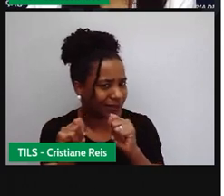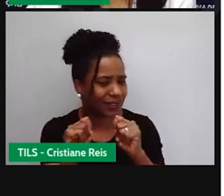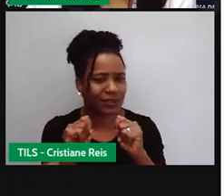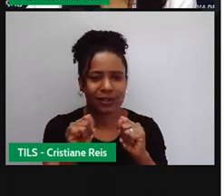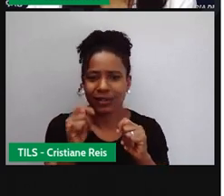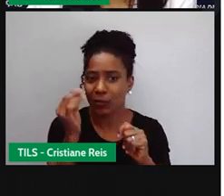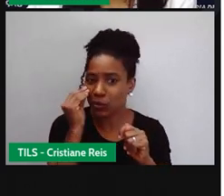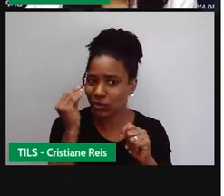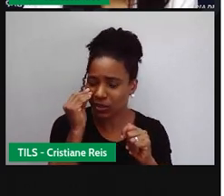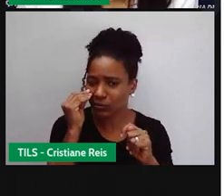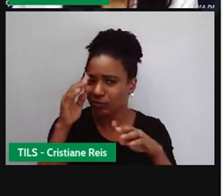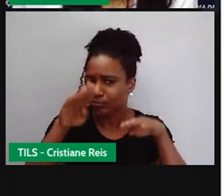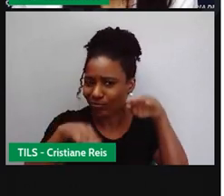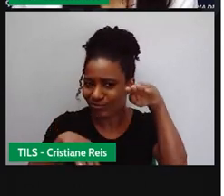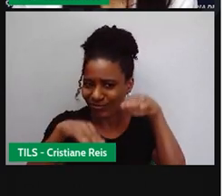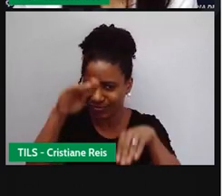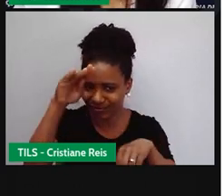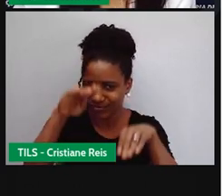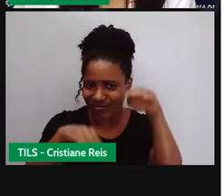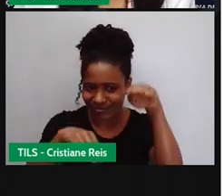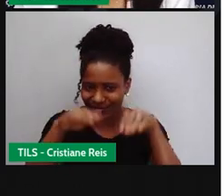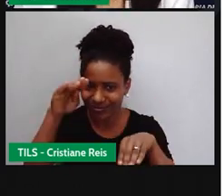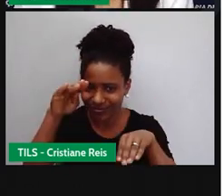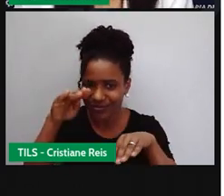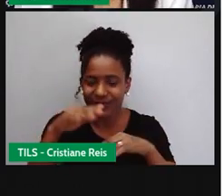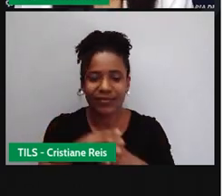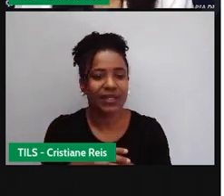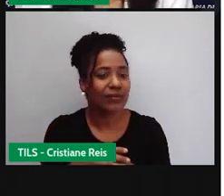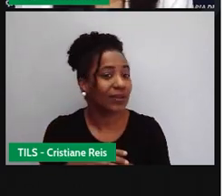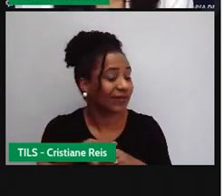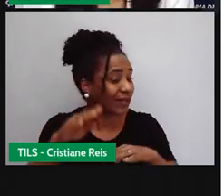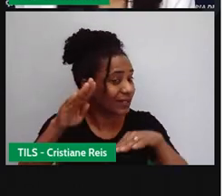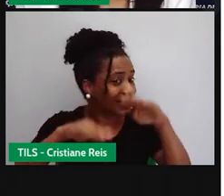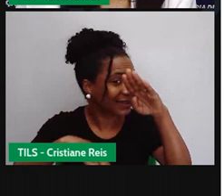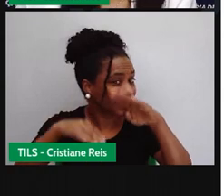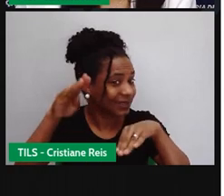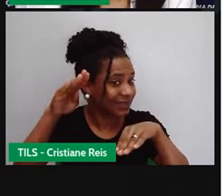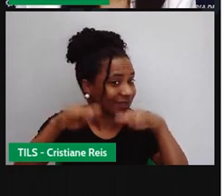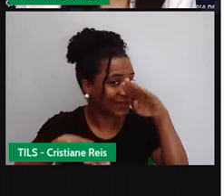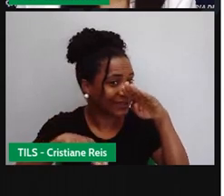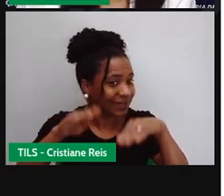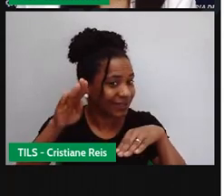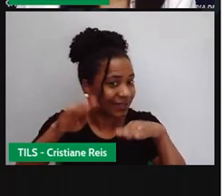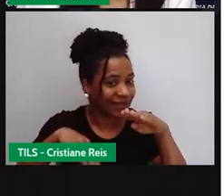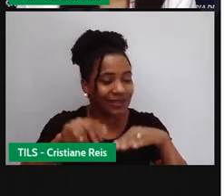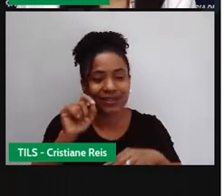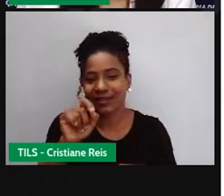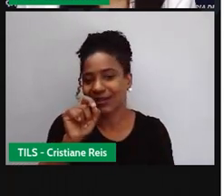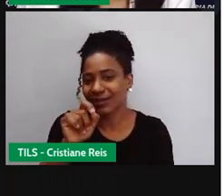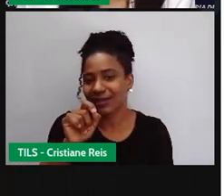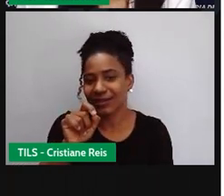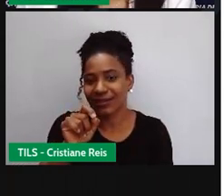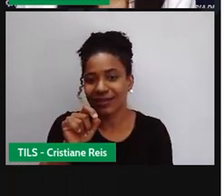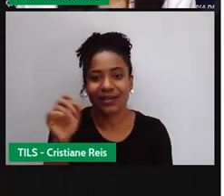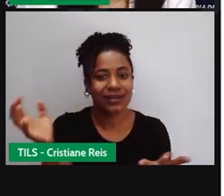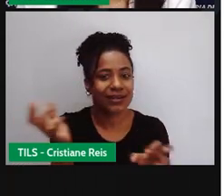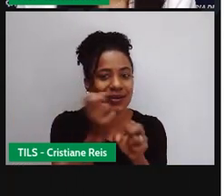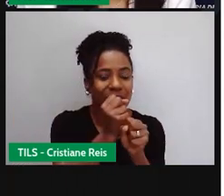diferença. E toda vez que a gente fala em diferença, de valores, a gente fala na